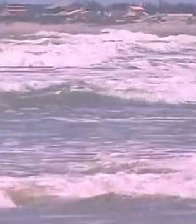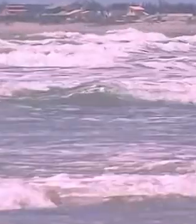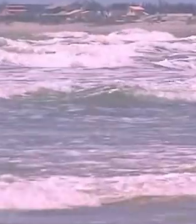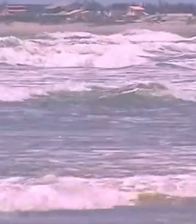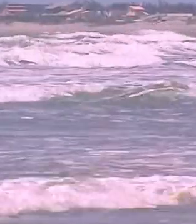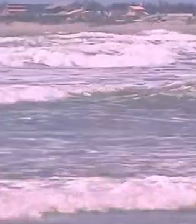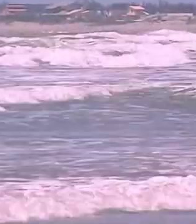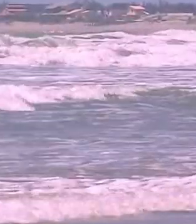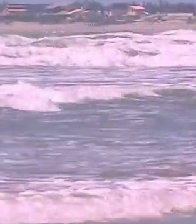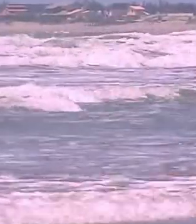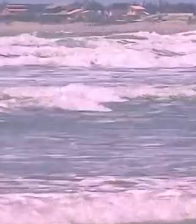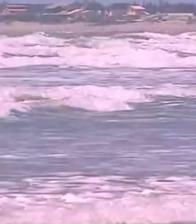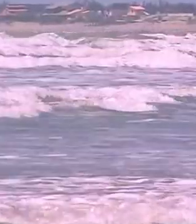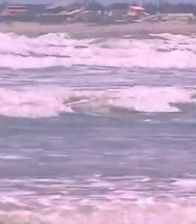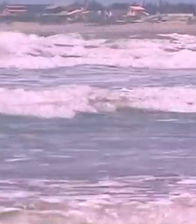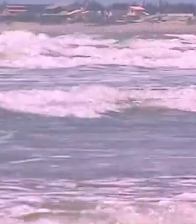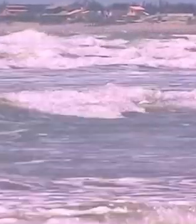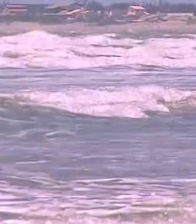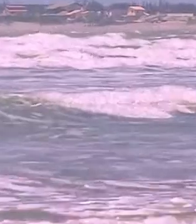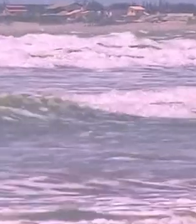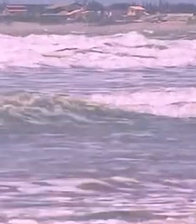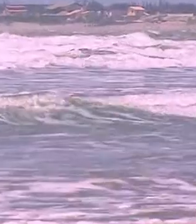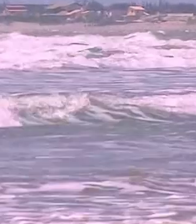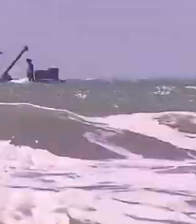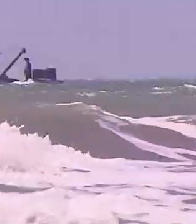amanhã.